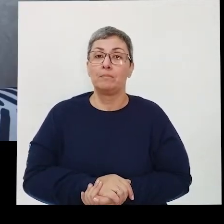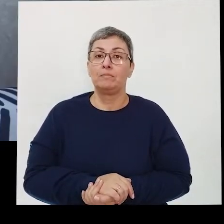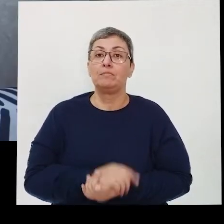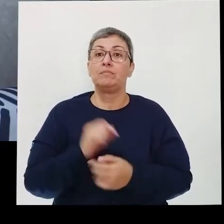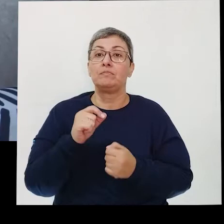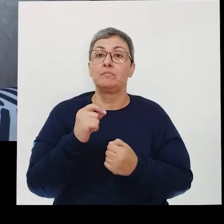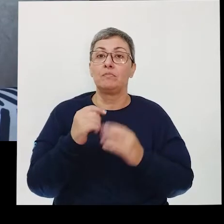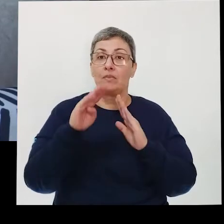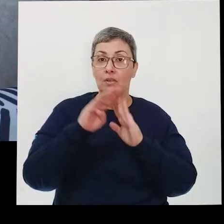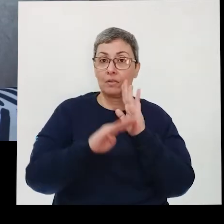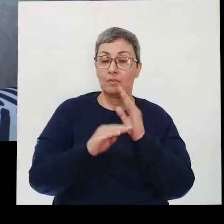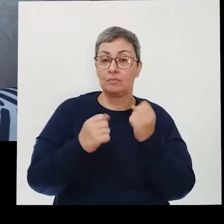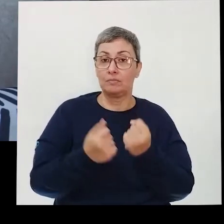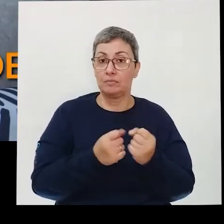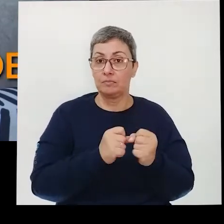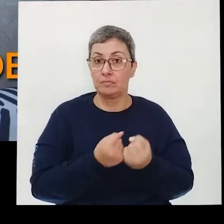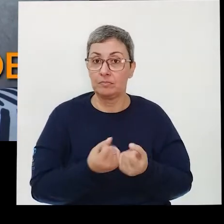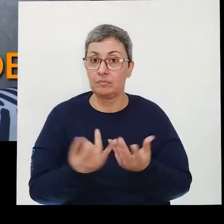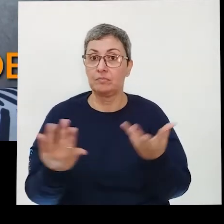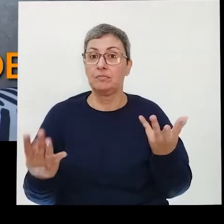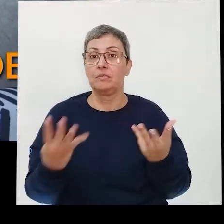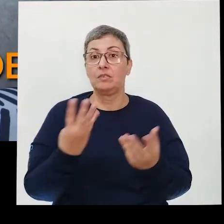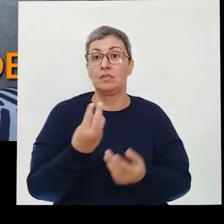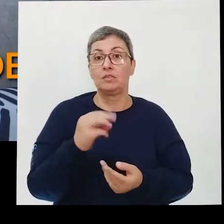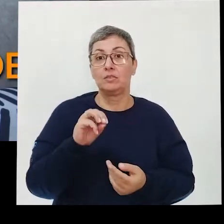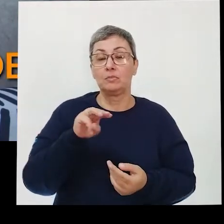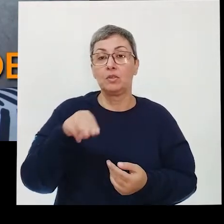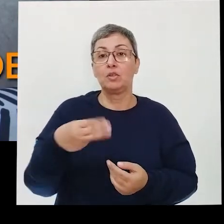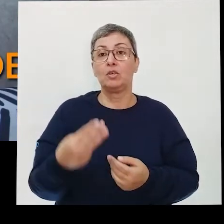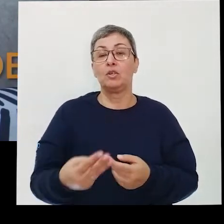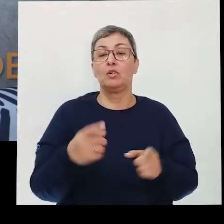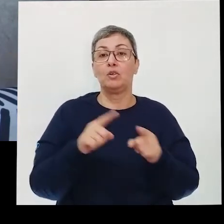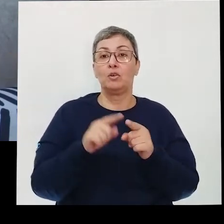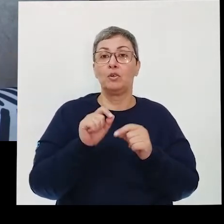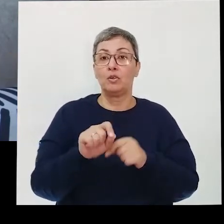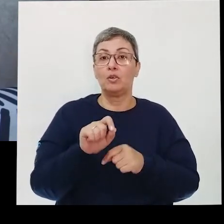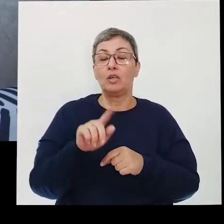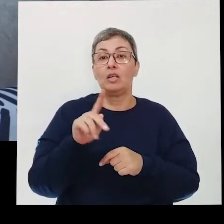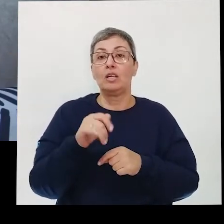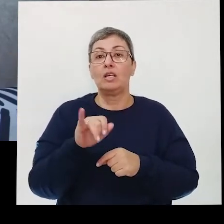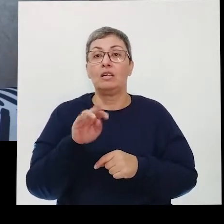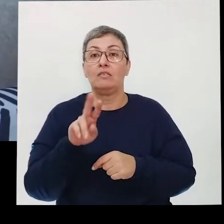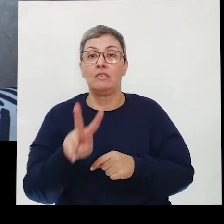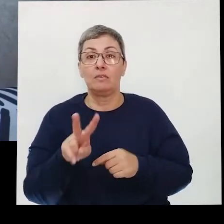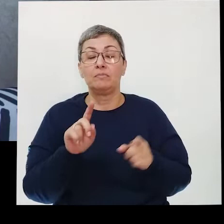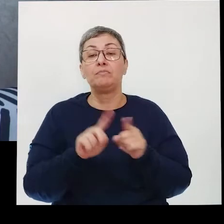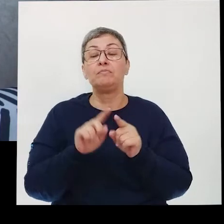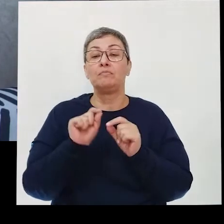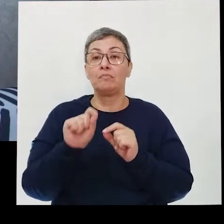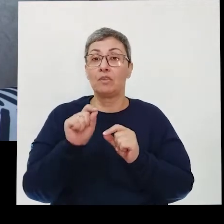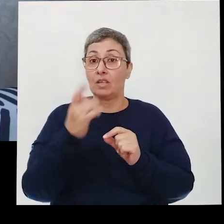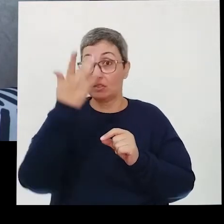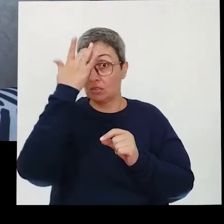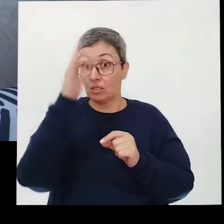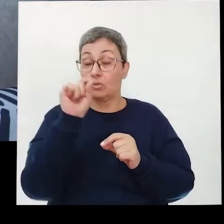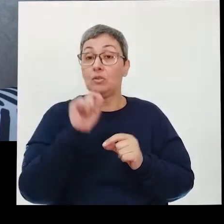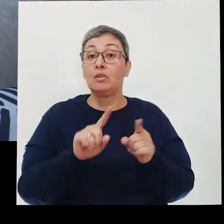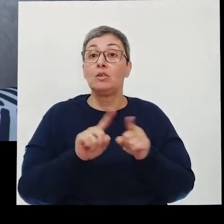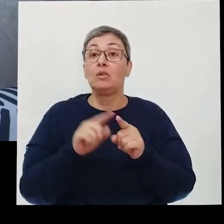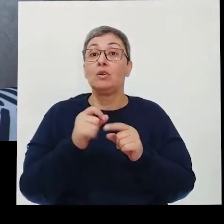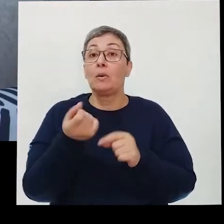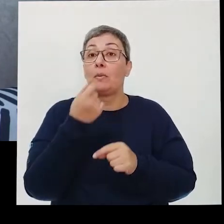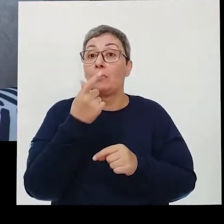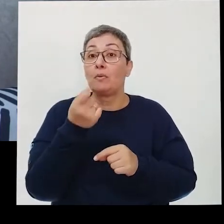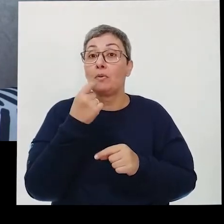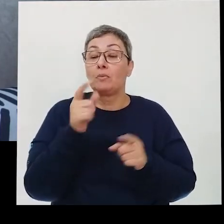O programa distribui cerca de 400 milhões de unidades de antirretrovirais por ano. Para quem não sabe, antirretrovirais são